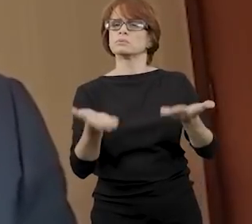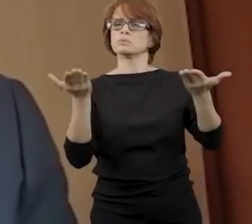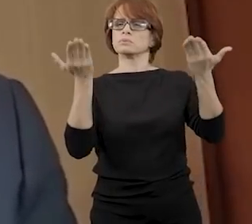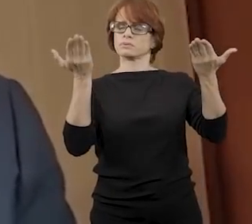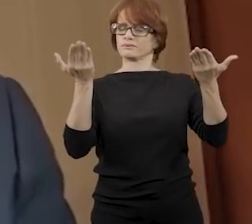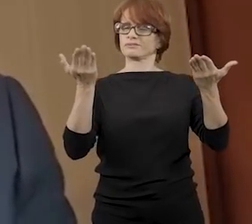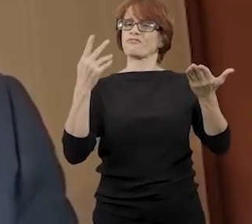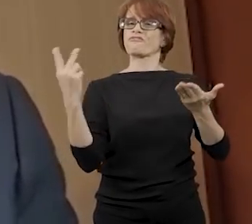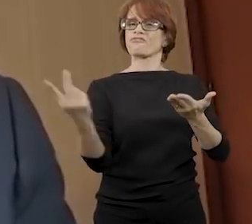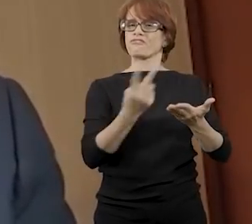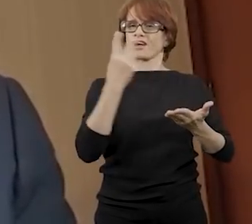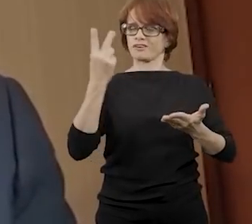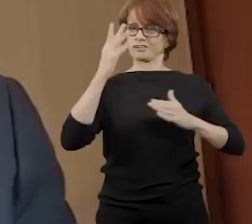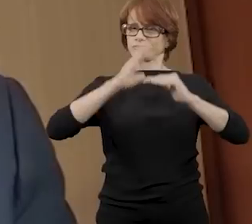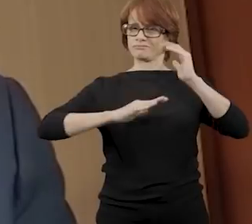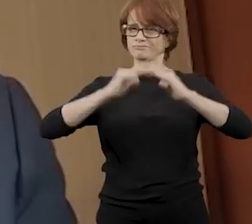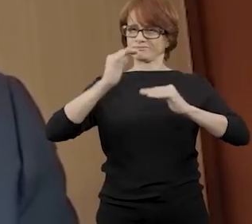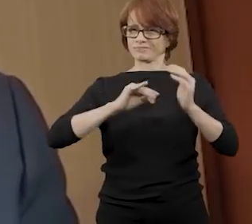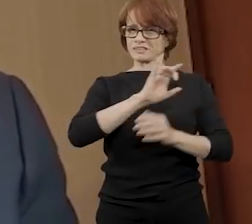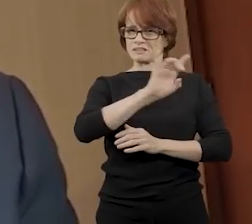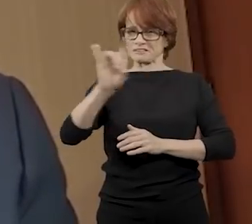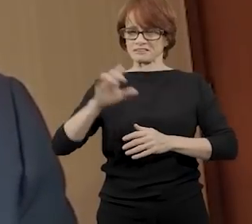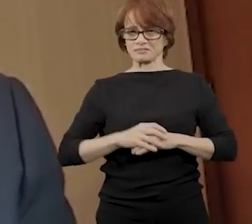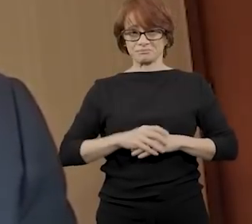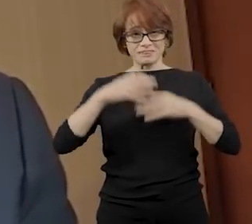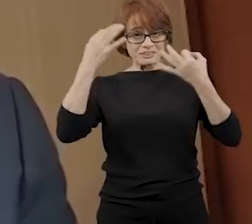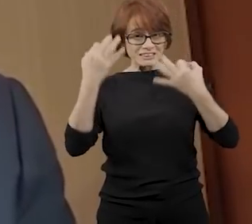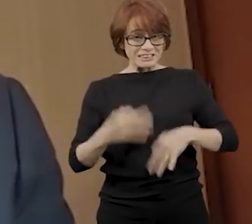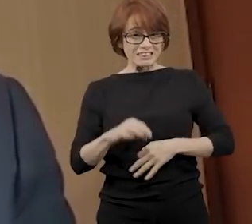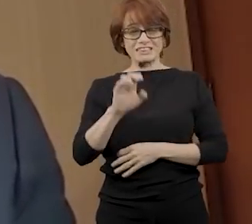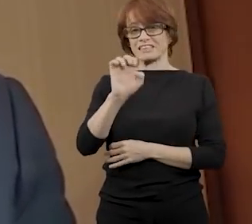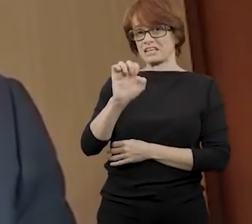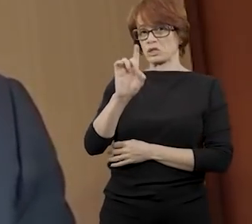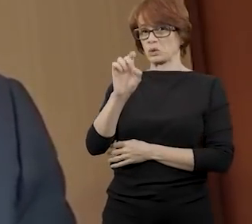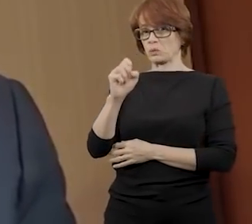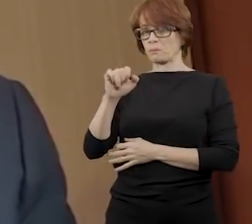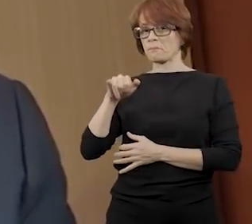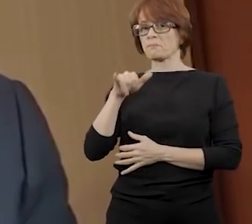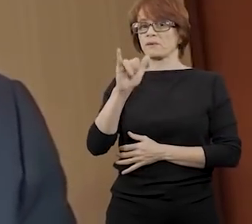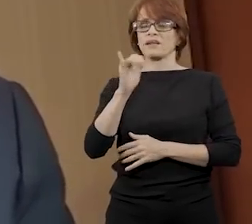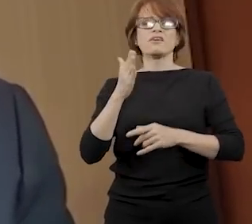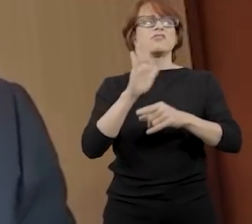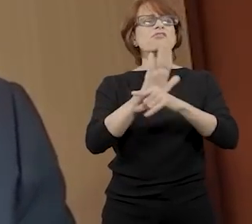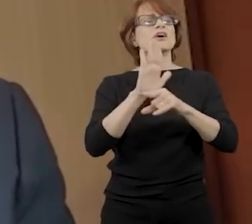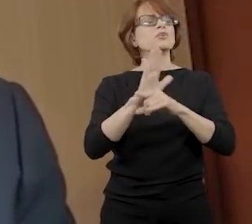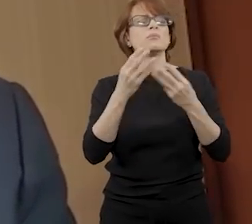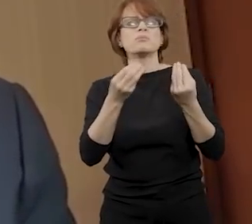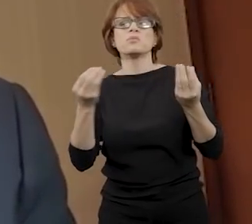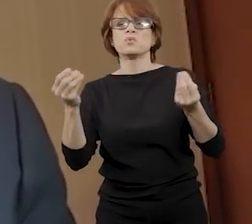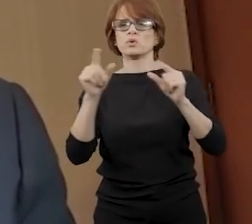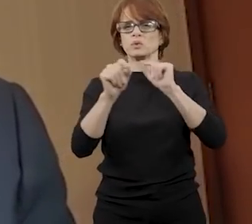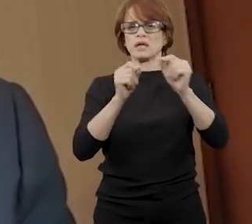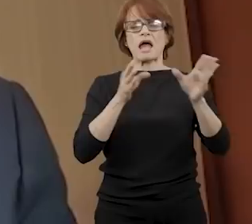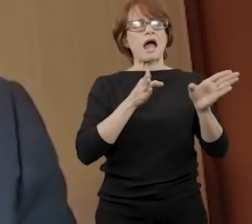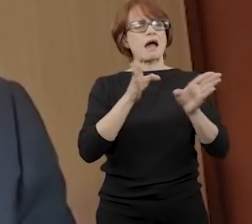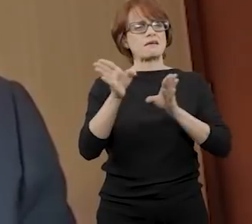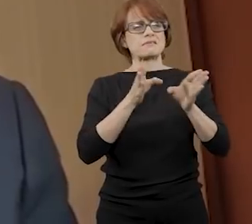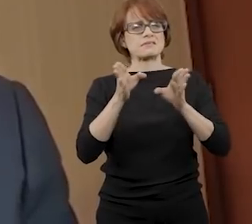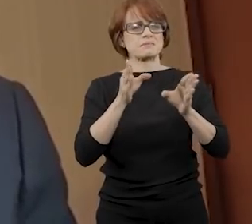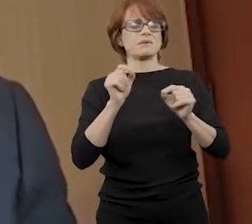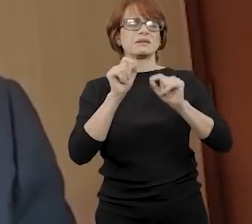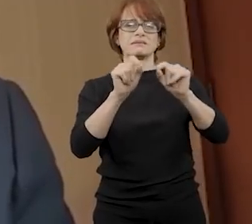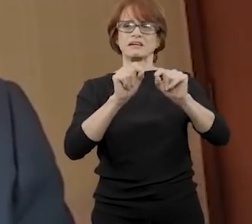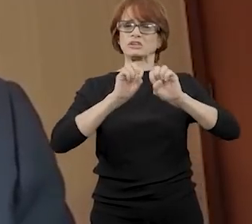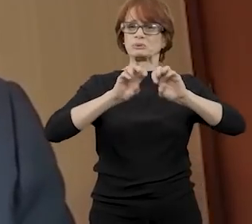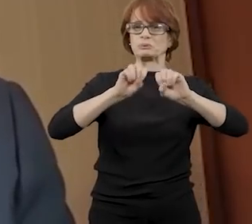valorização de nossos talentos. Tenho certeza que a Eduplay contribuirá muito para as atividades de ensino e pesquisa das